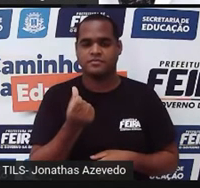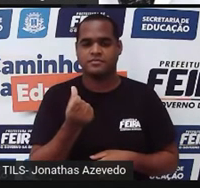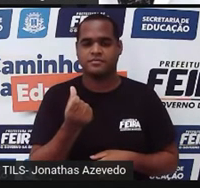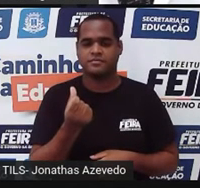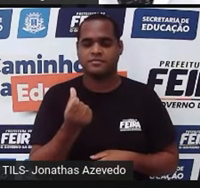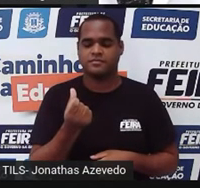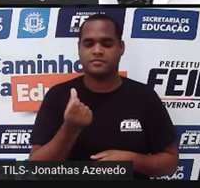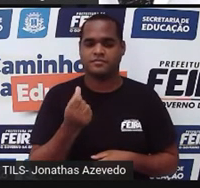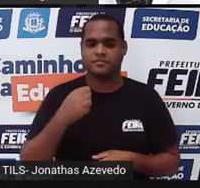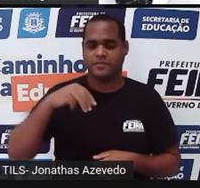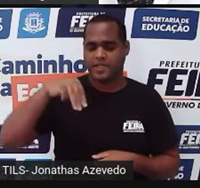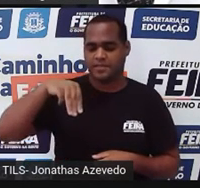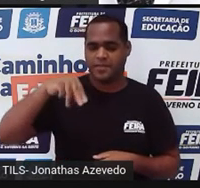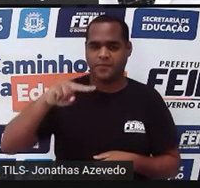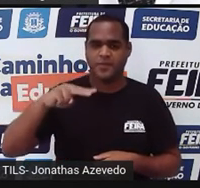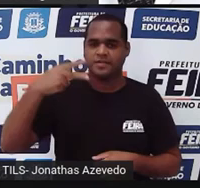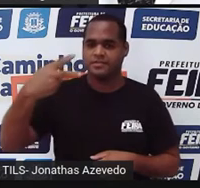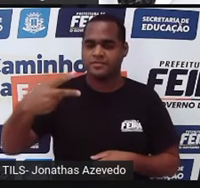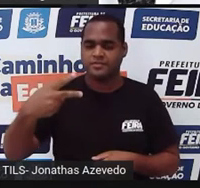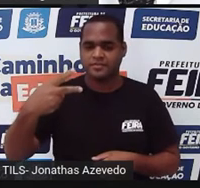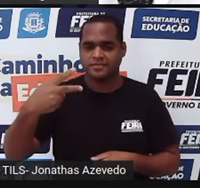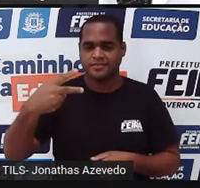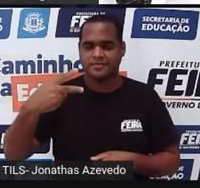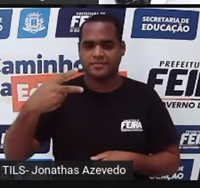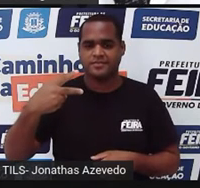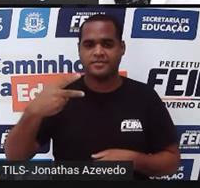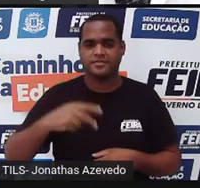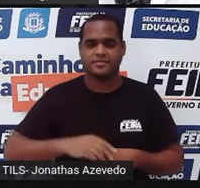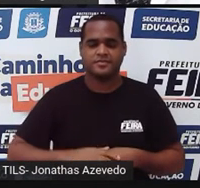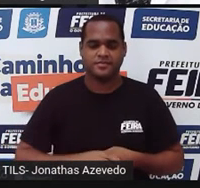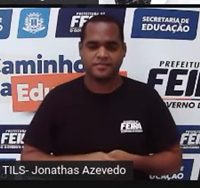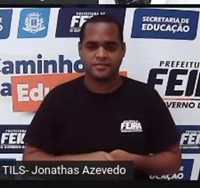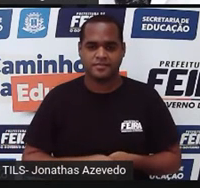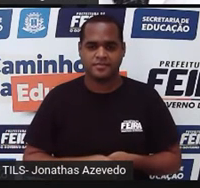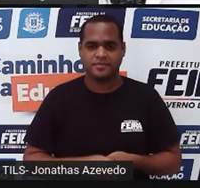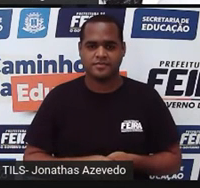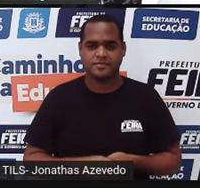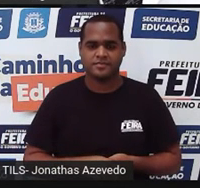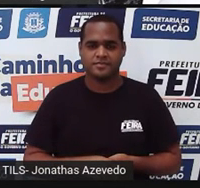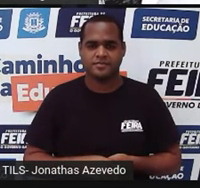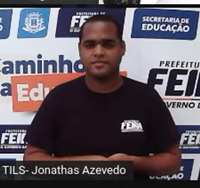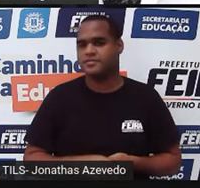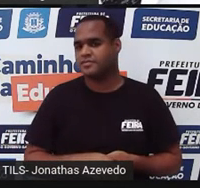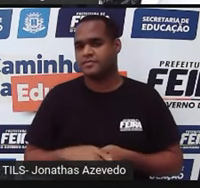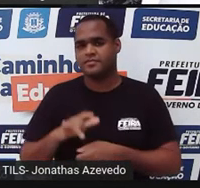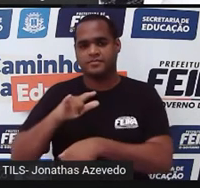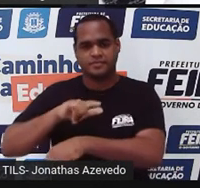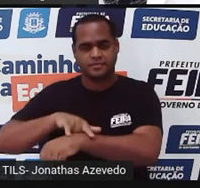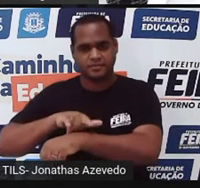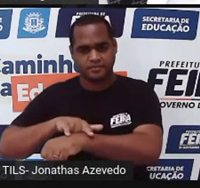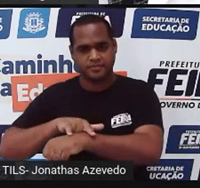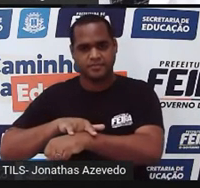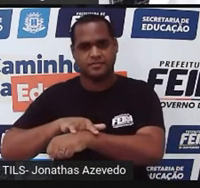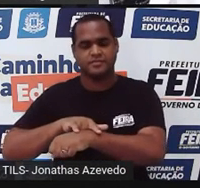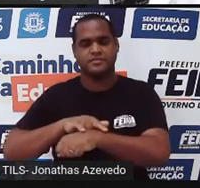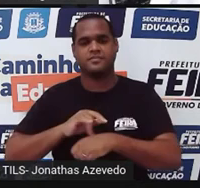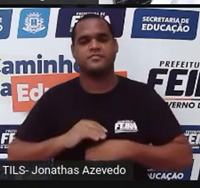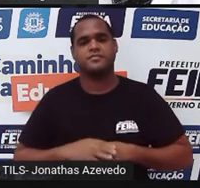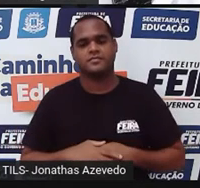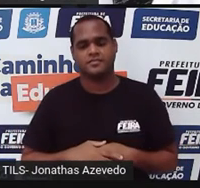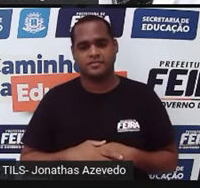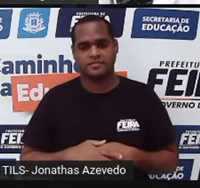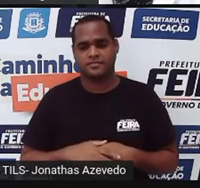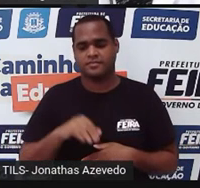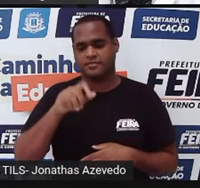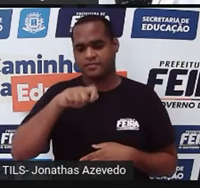Depois, fazendo metro vezes metro, isso vai dar metro ao quadrado. E no banheiro, eu vou